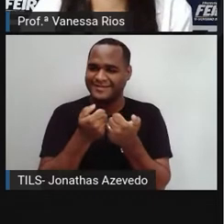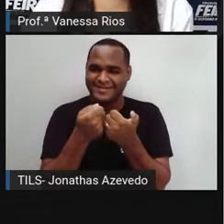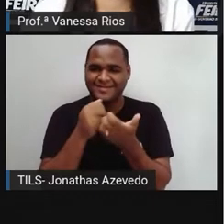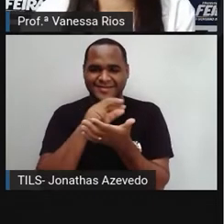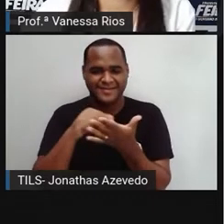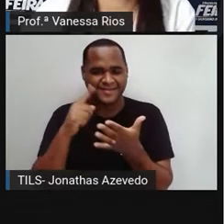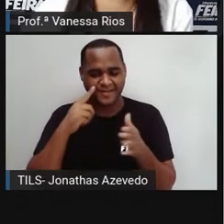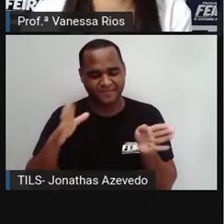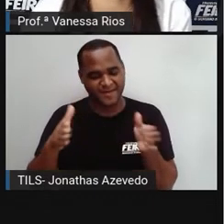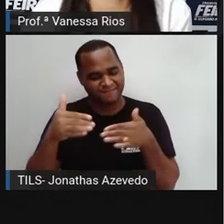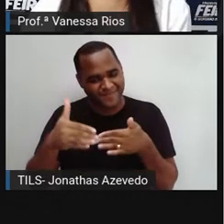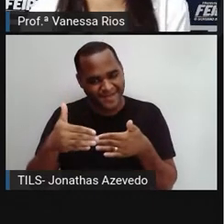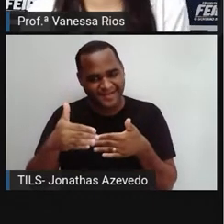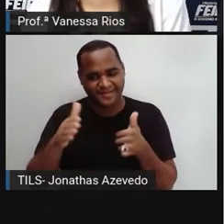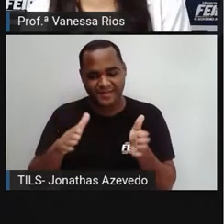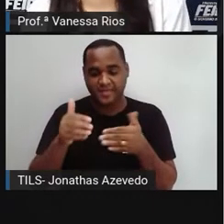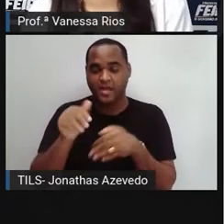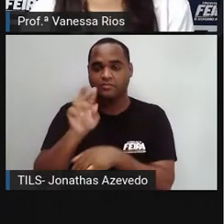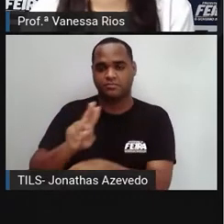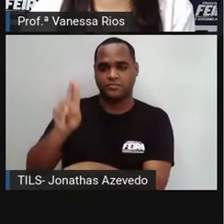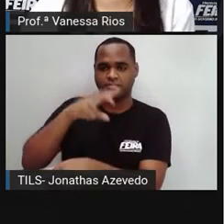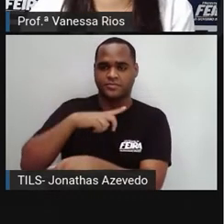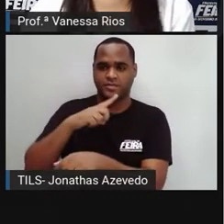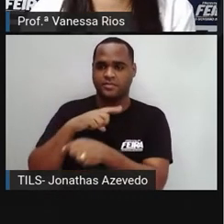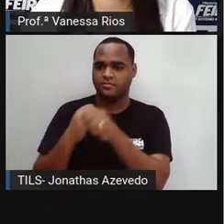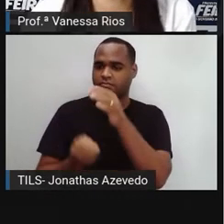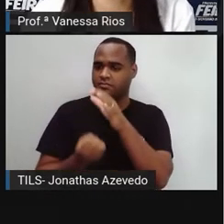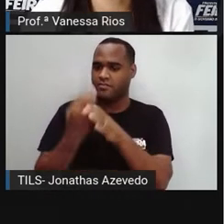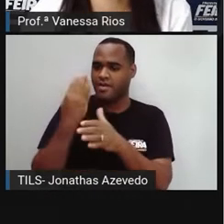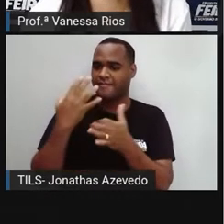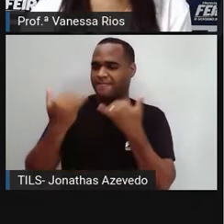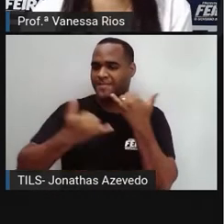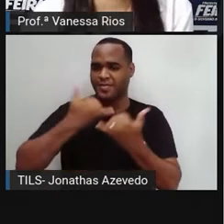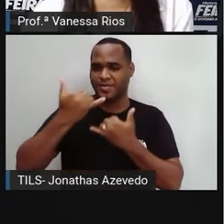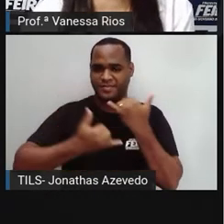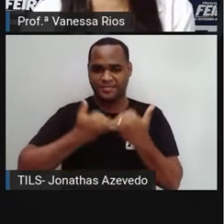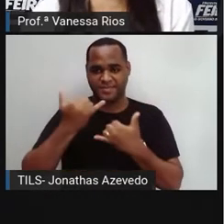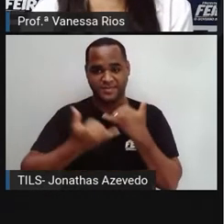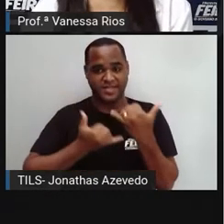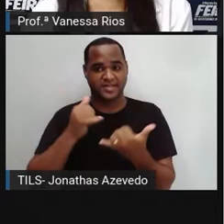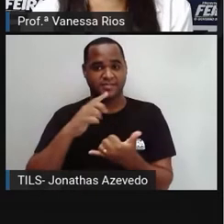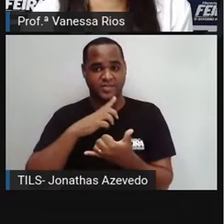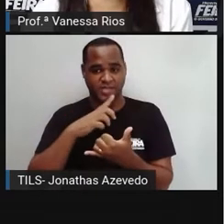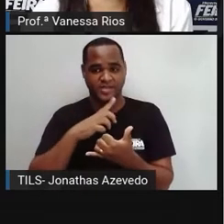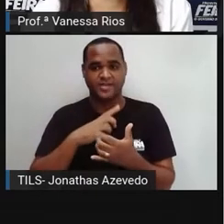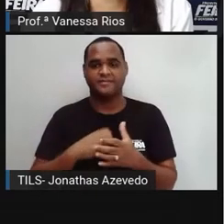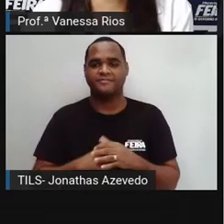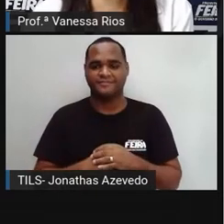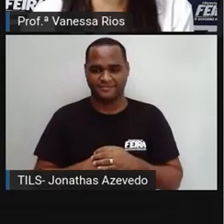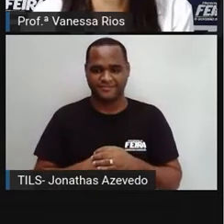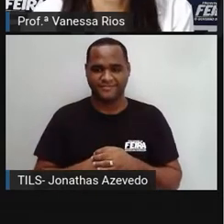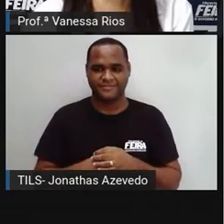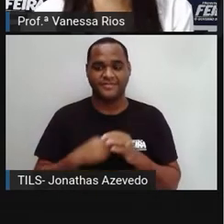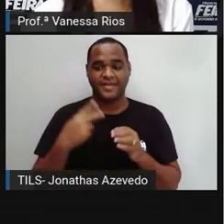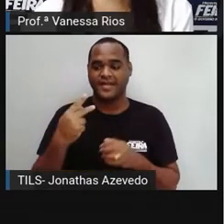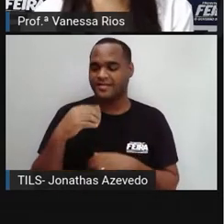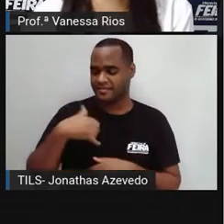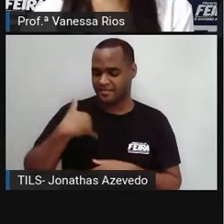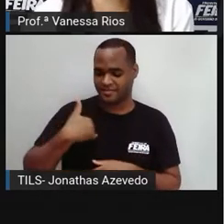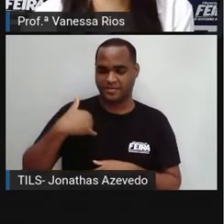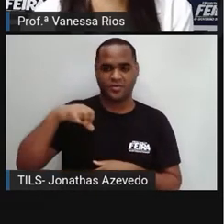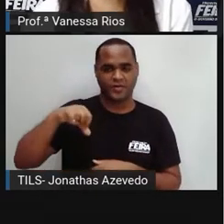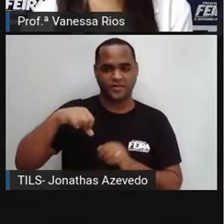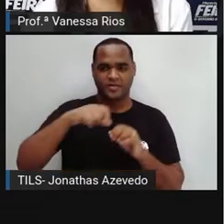Caixas de papelão foram utilizadas para a criação dos brinquedos. O garoto de apenas nove anos levou